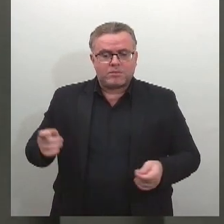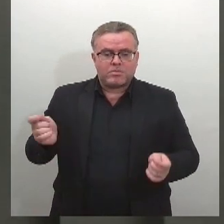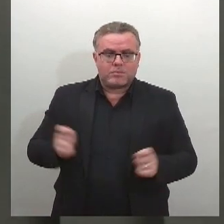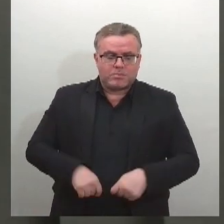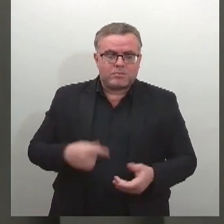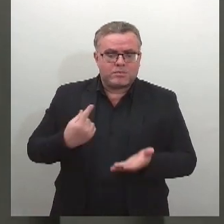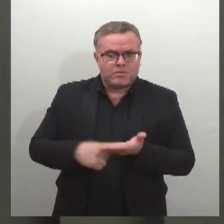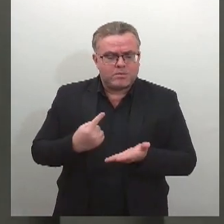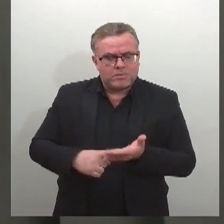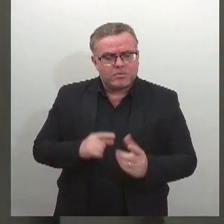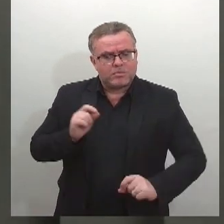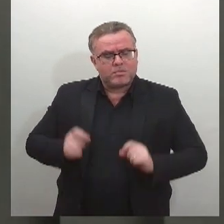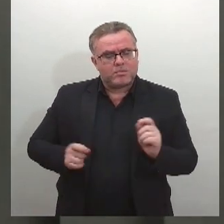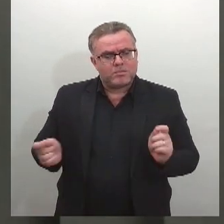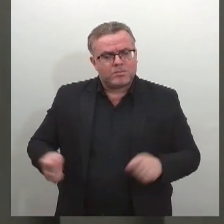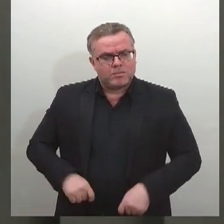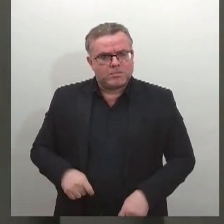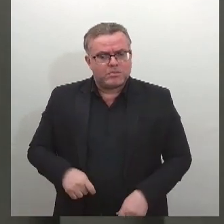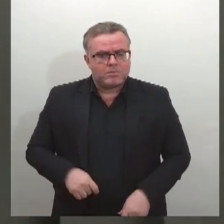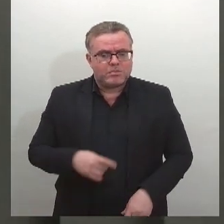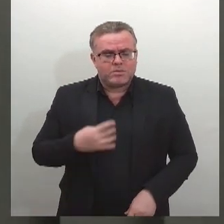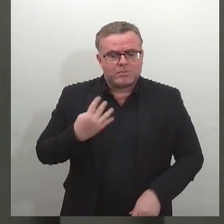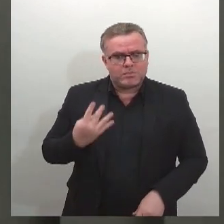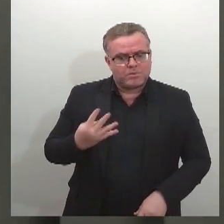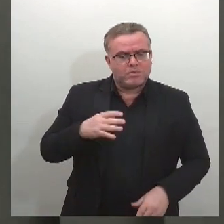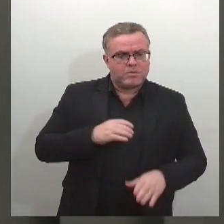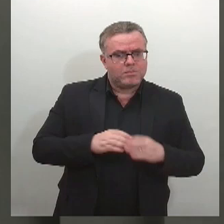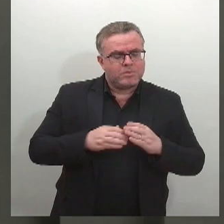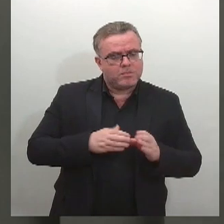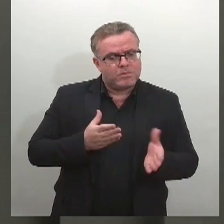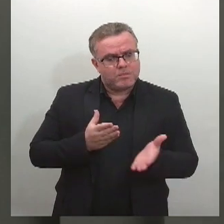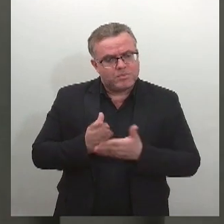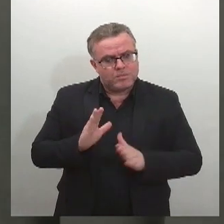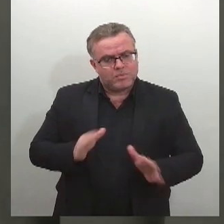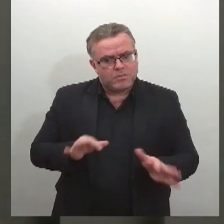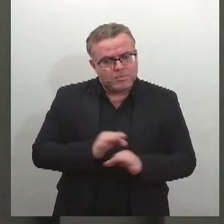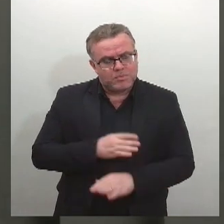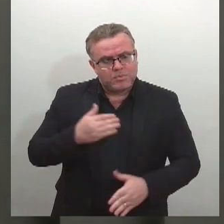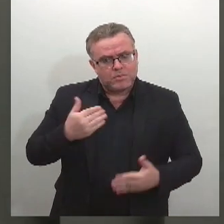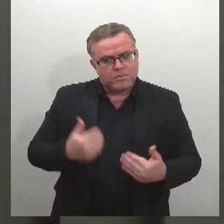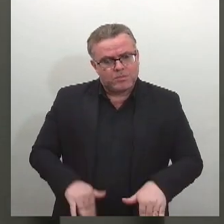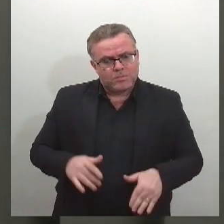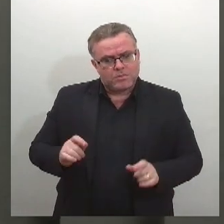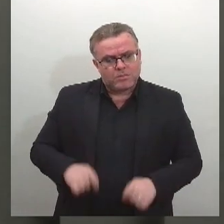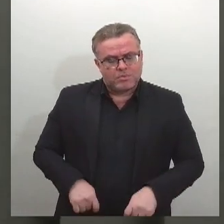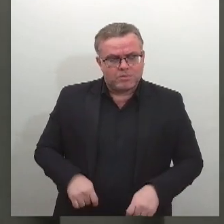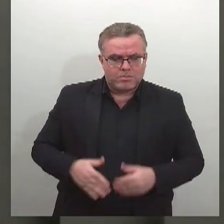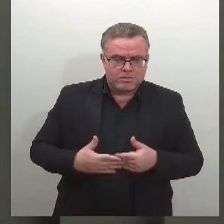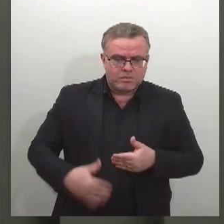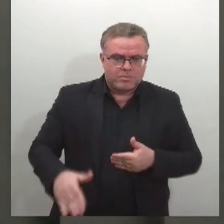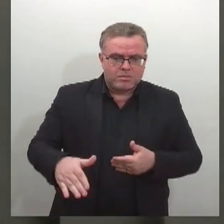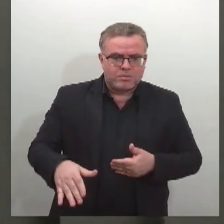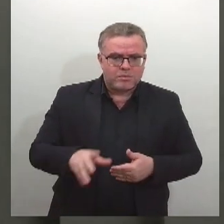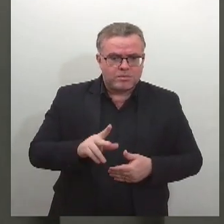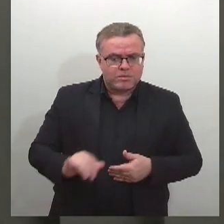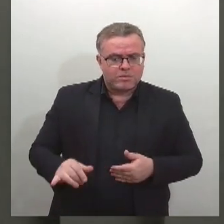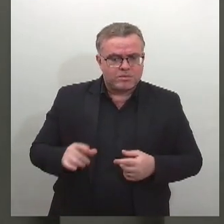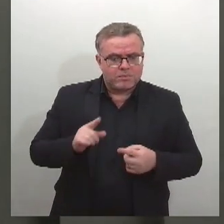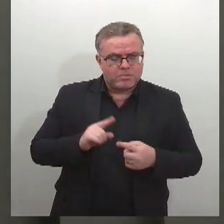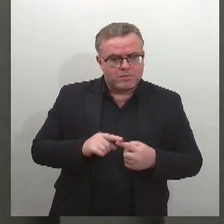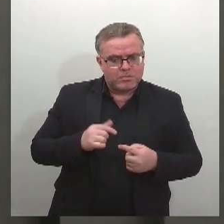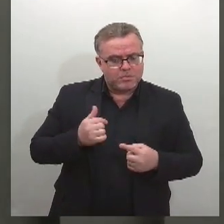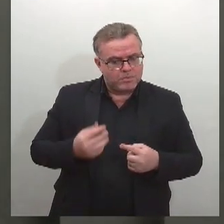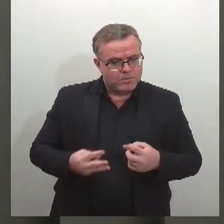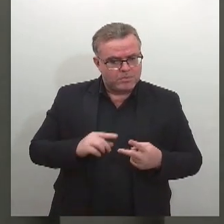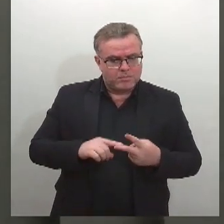os quatro editais do concurso da instituição. As provas estão previstas para duas datas, dia 3 e 10 de